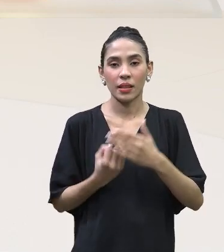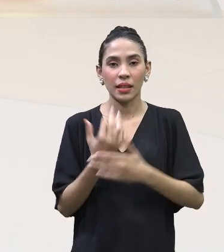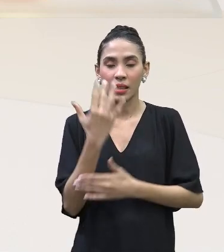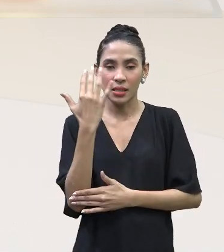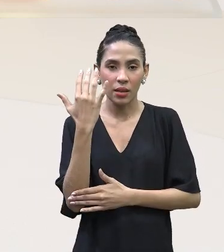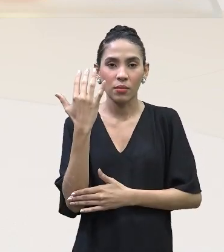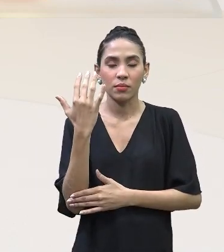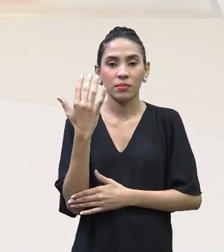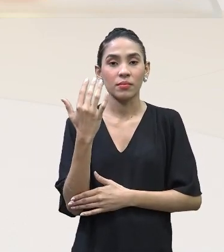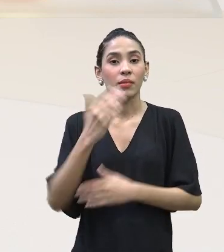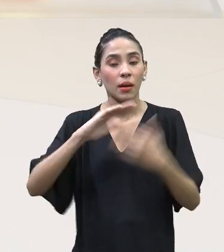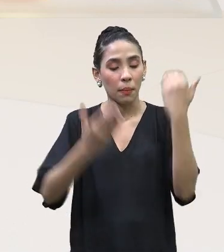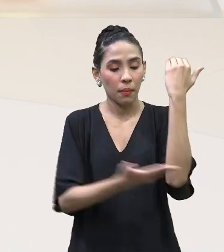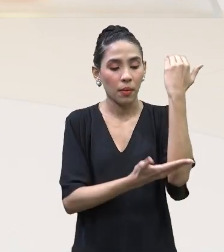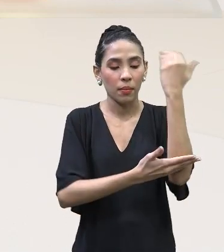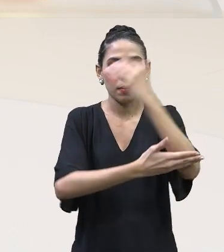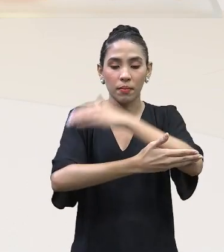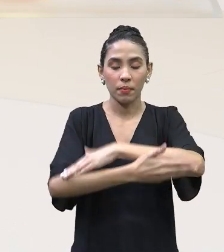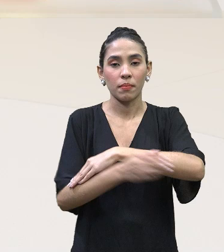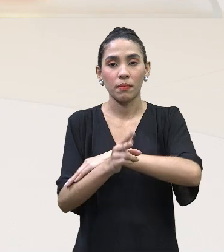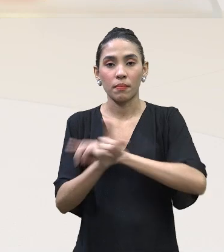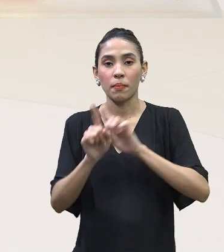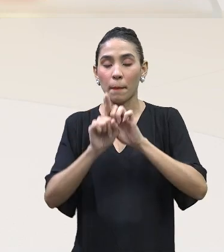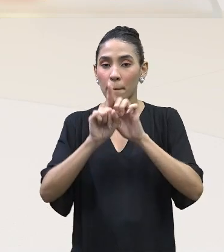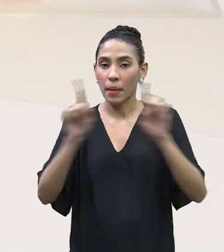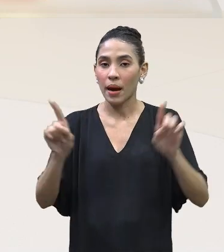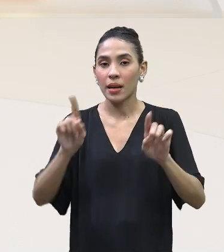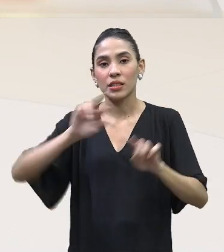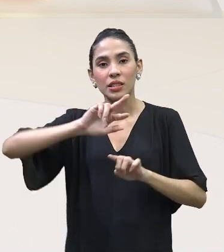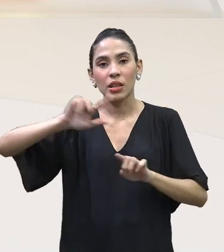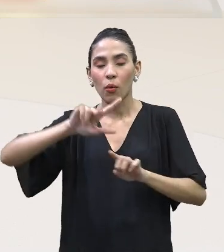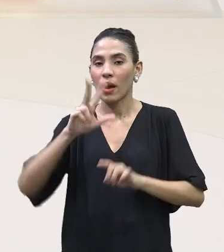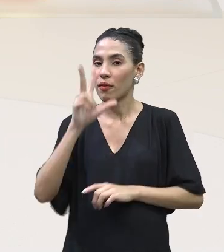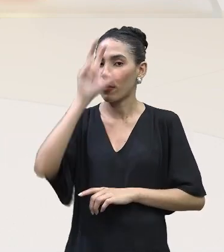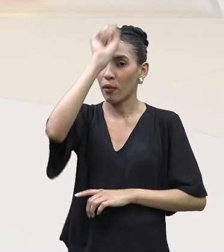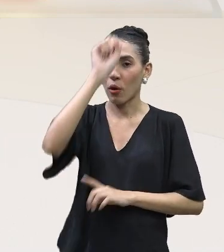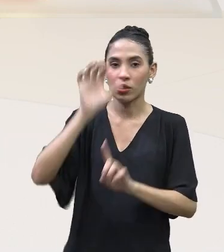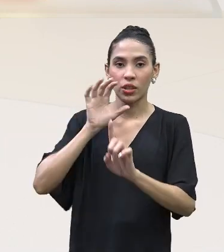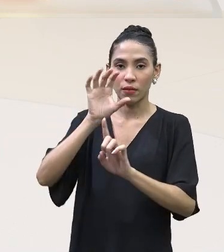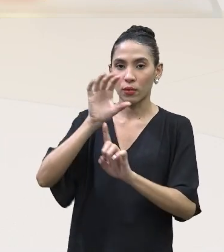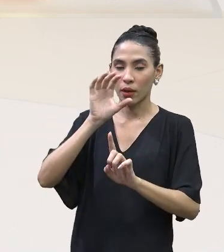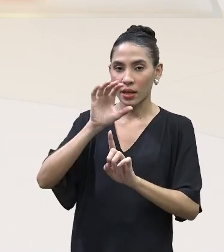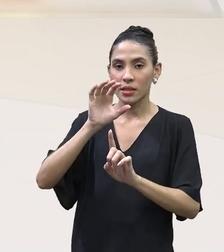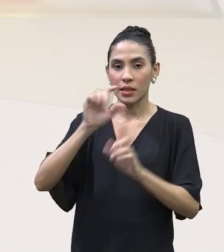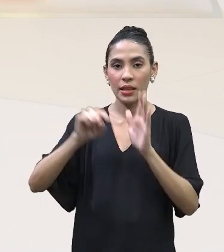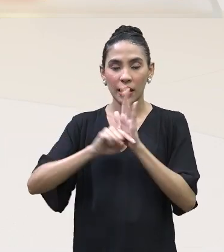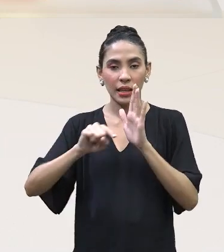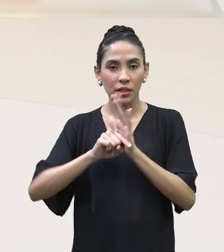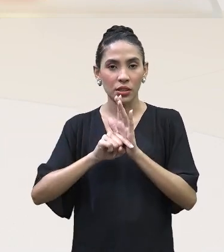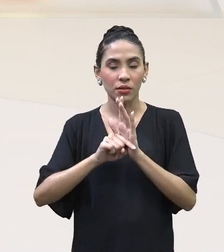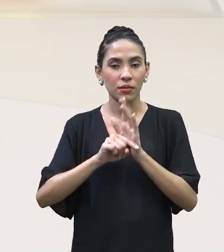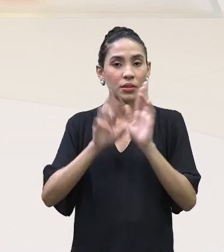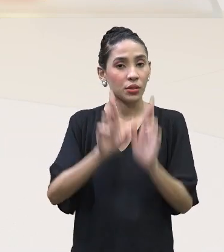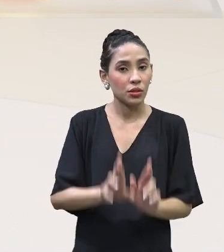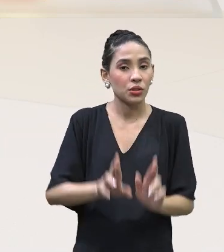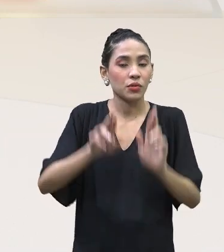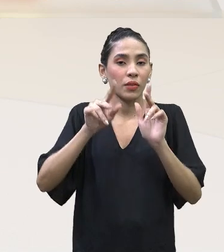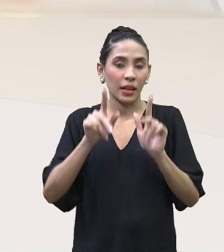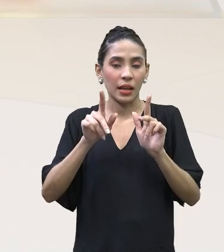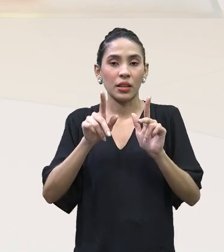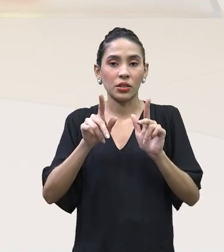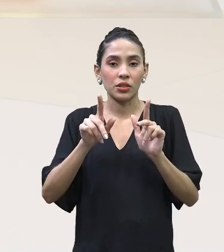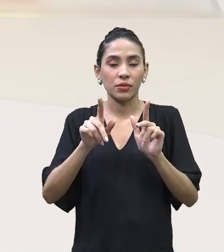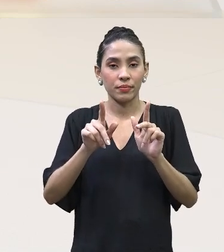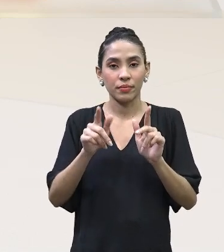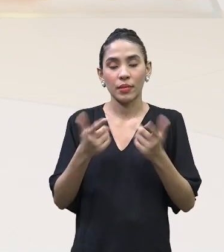roçado, ele desmata, mas o impacto ambiental não é tão grande, ele é ínfimo em relação ao impacto ambiental do grande